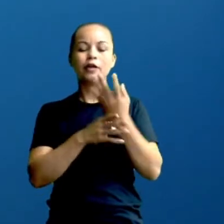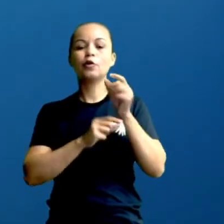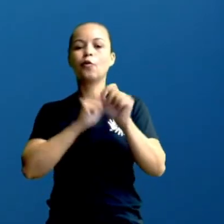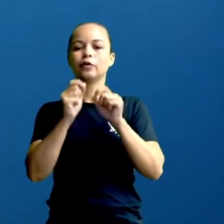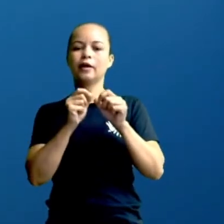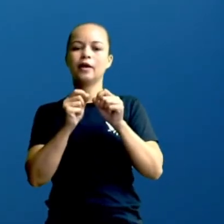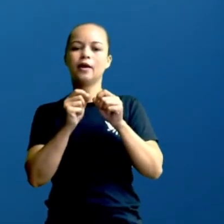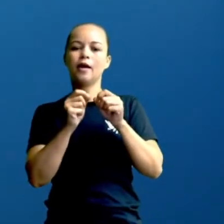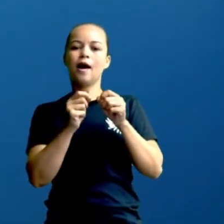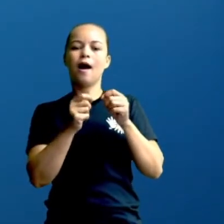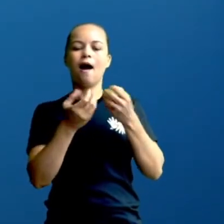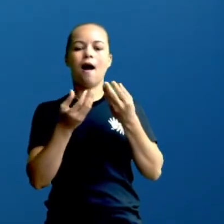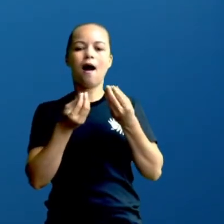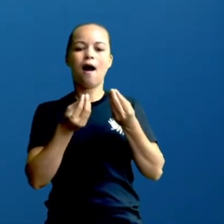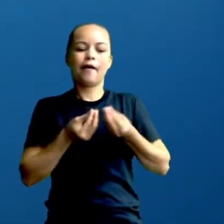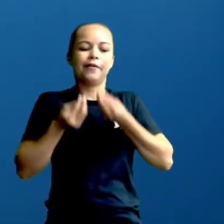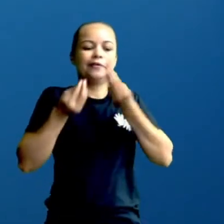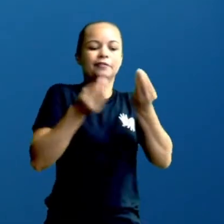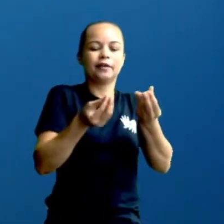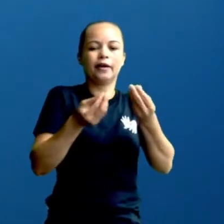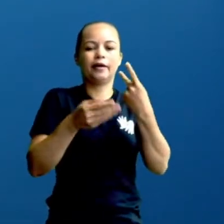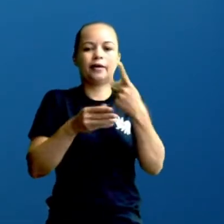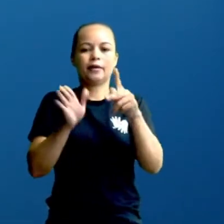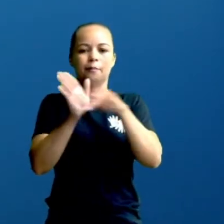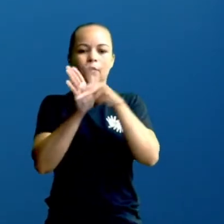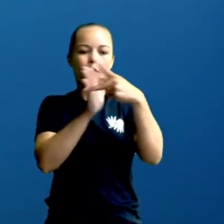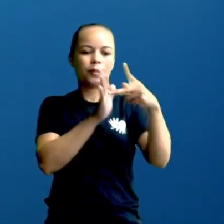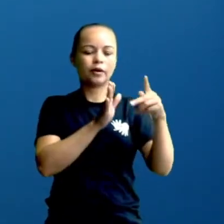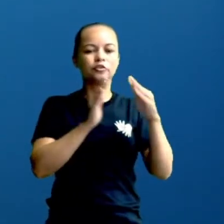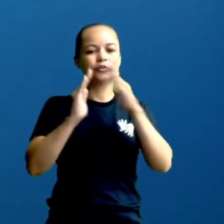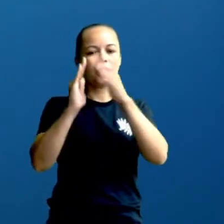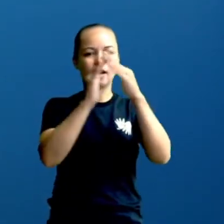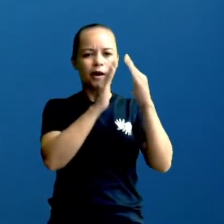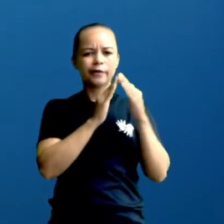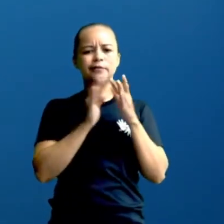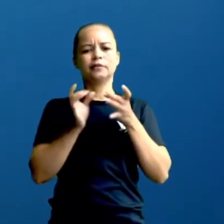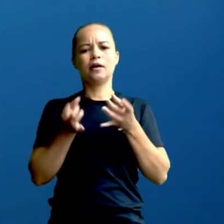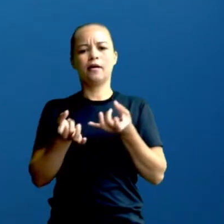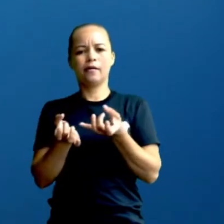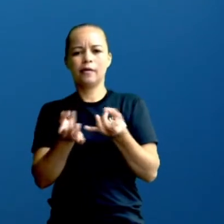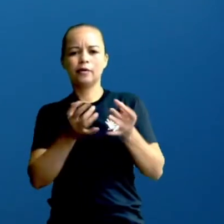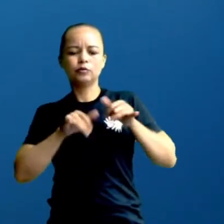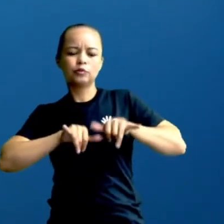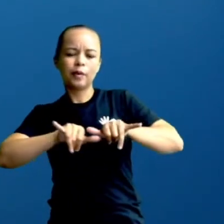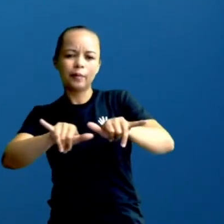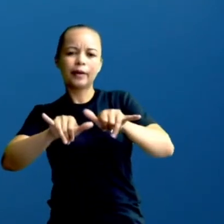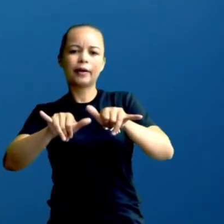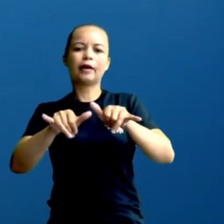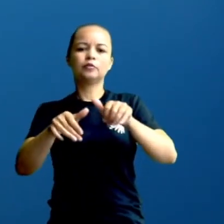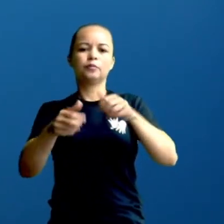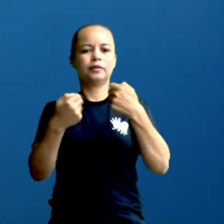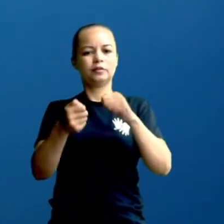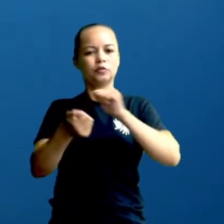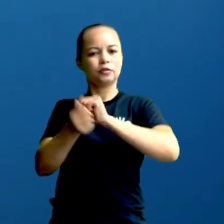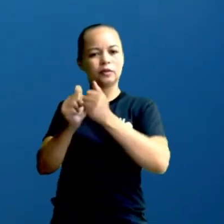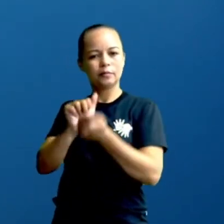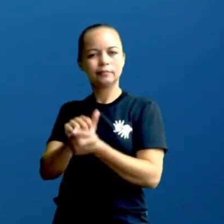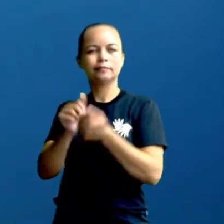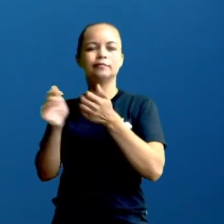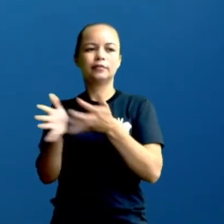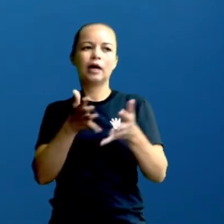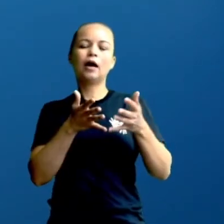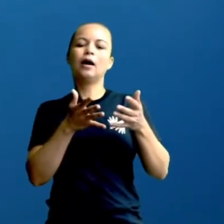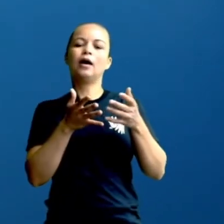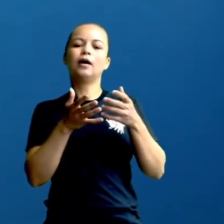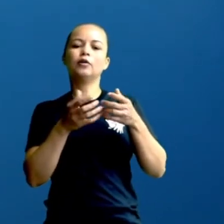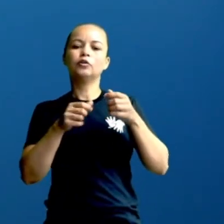quê? A entrega em casa, que já se tinha, mas muitos supermercados, né, tiveram que se adaptar. E aí, acabaram contratando